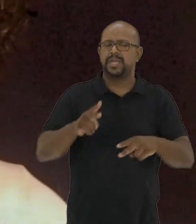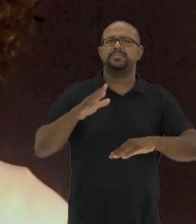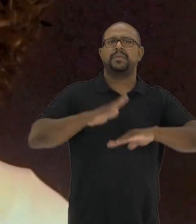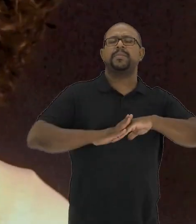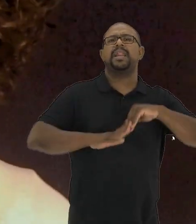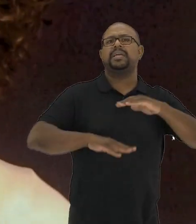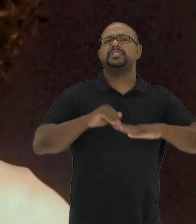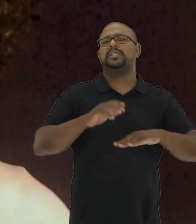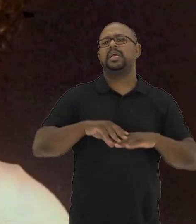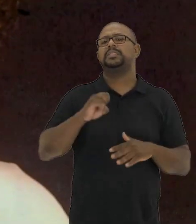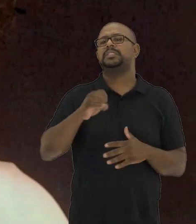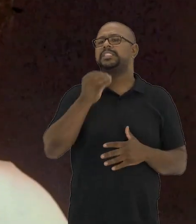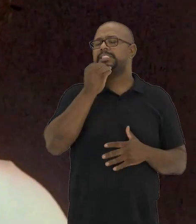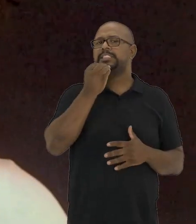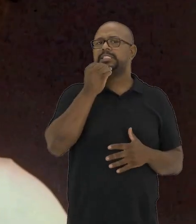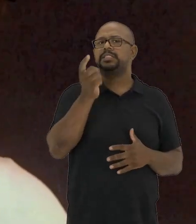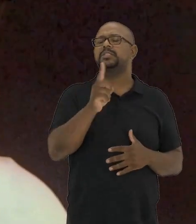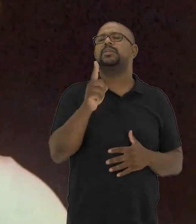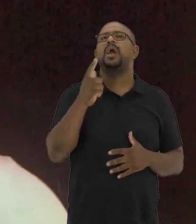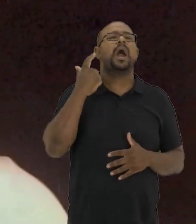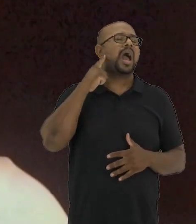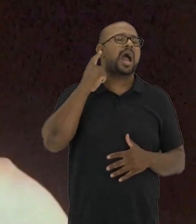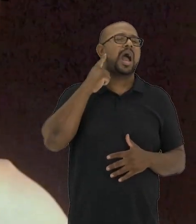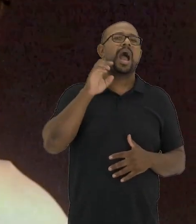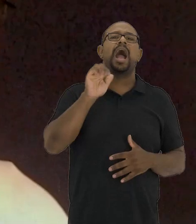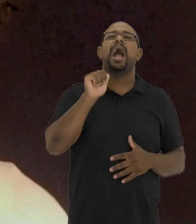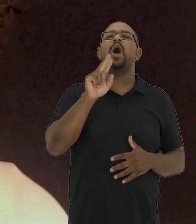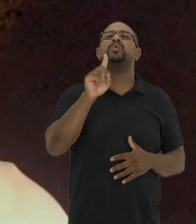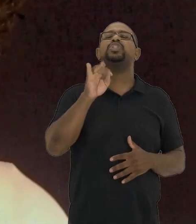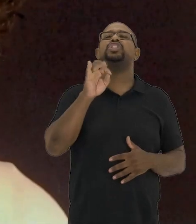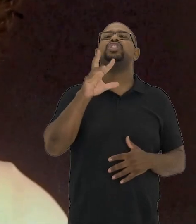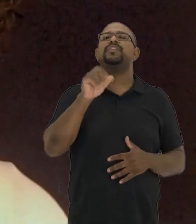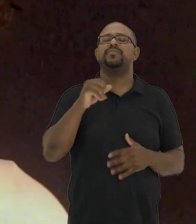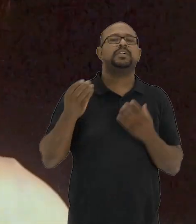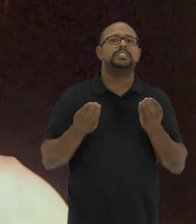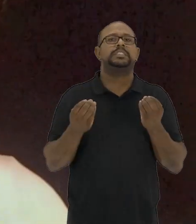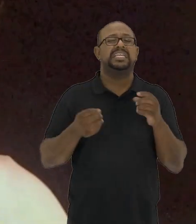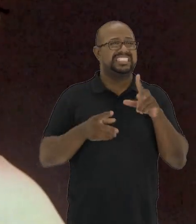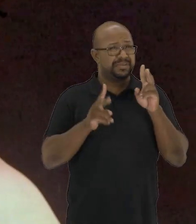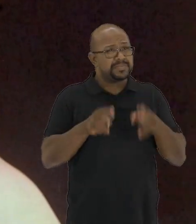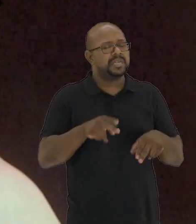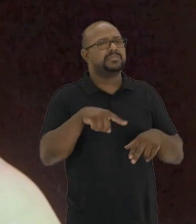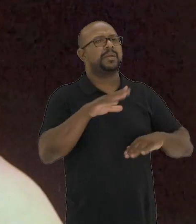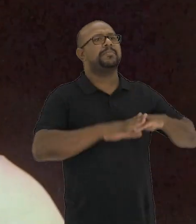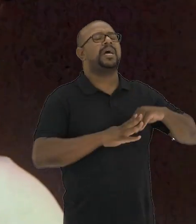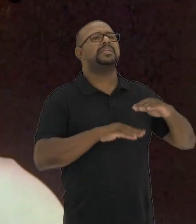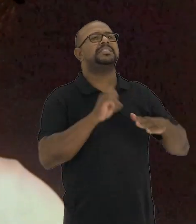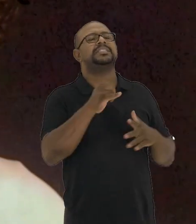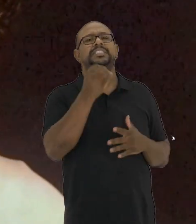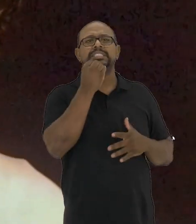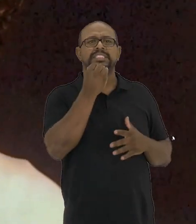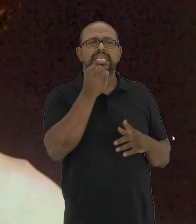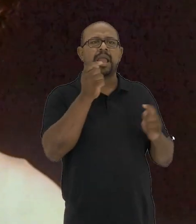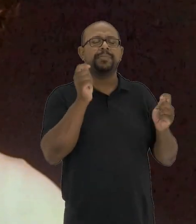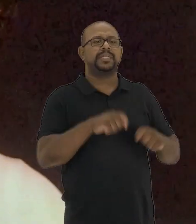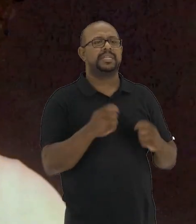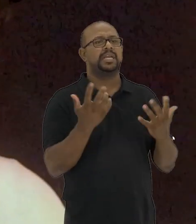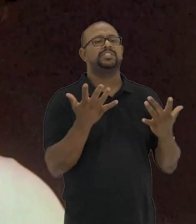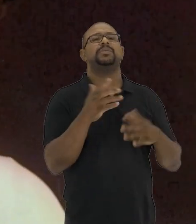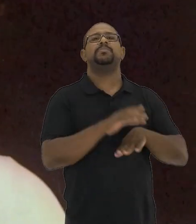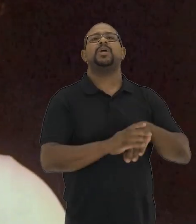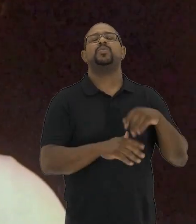Como seria essa mesma prática sem a possibilidade auditiva? Como seria essa mesma prática sem a